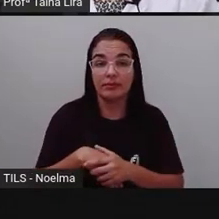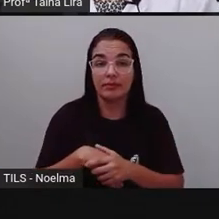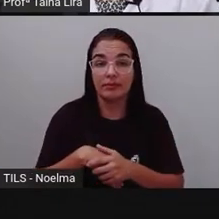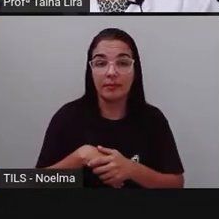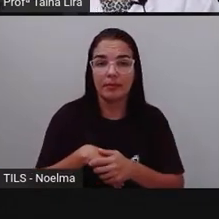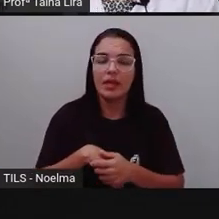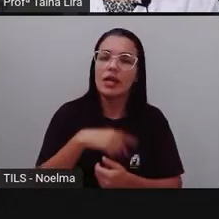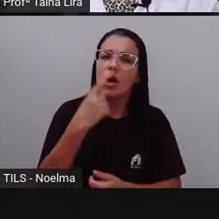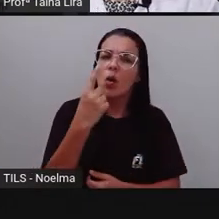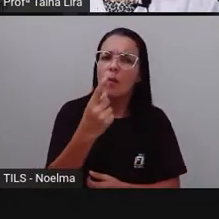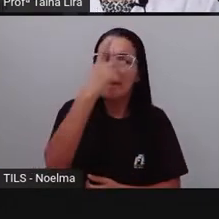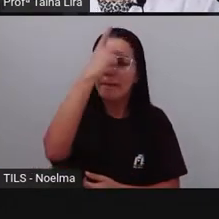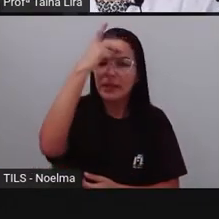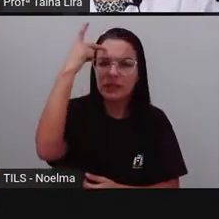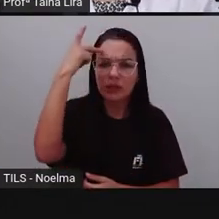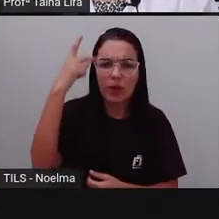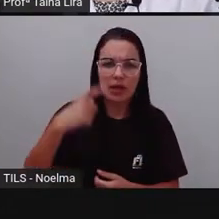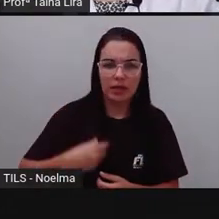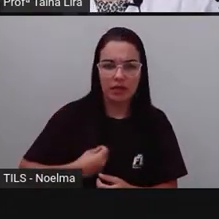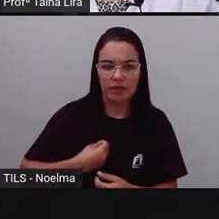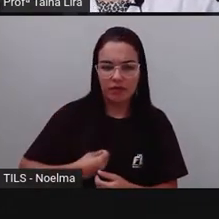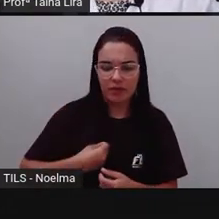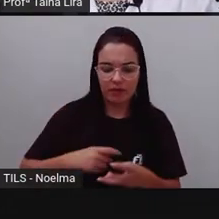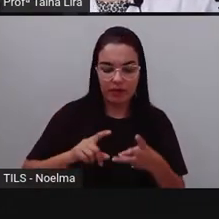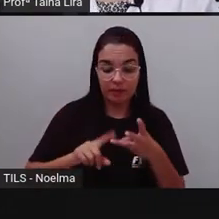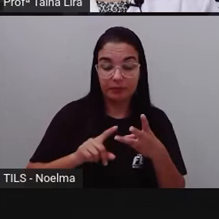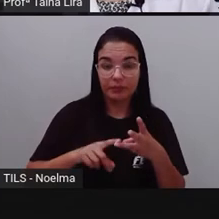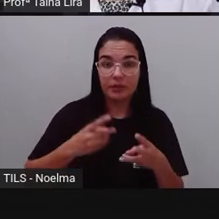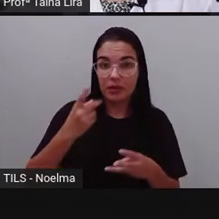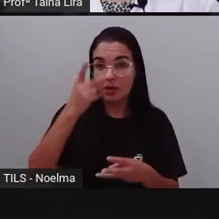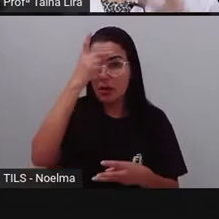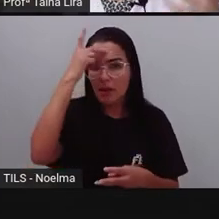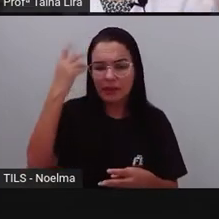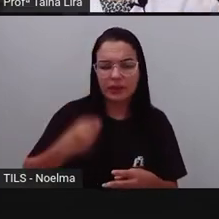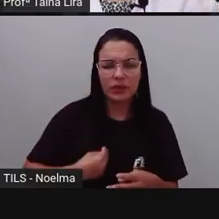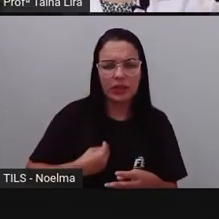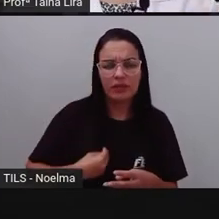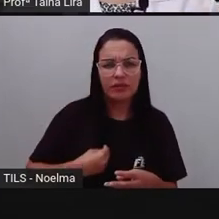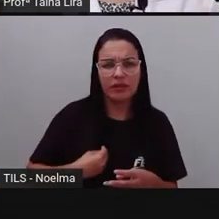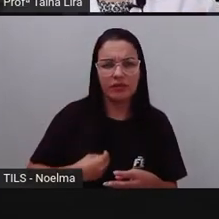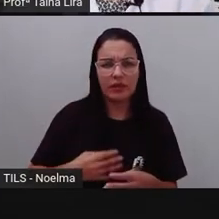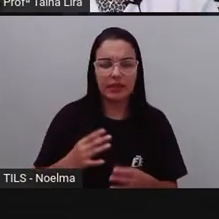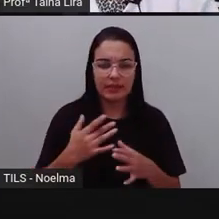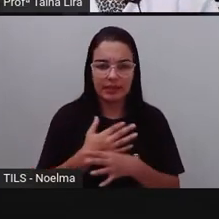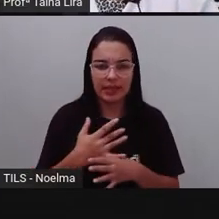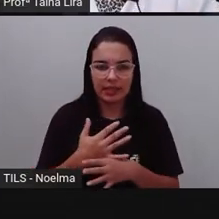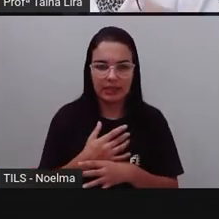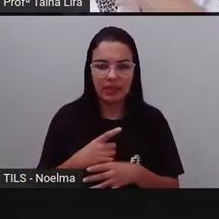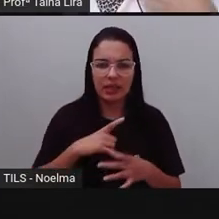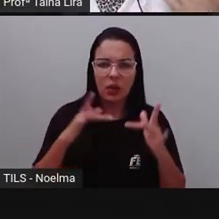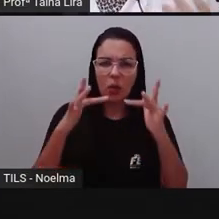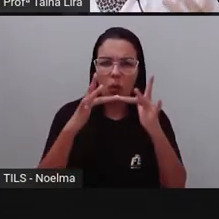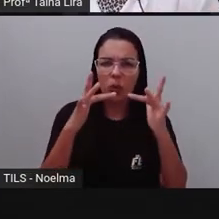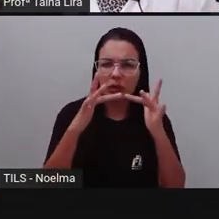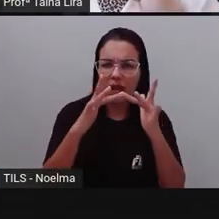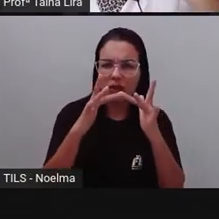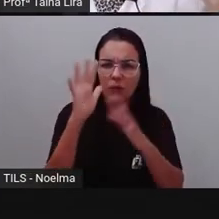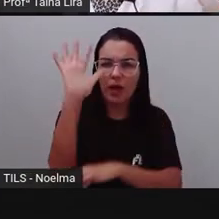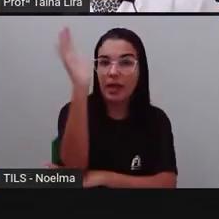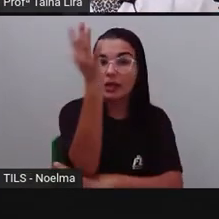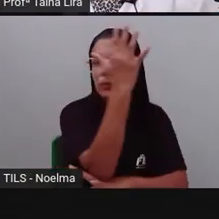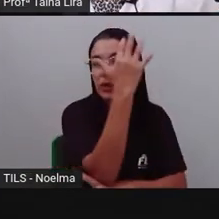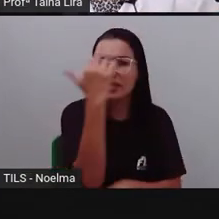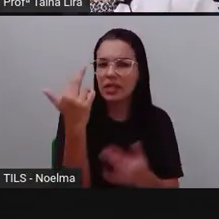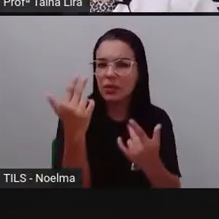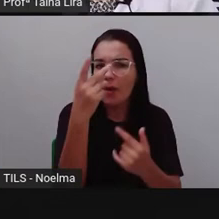cidade tem o mesmo contato com a natureza de quem vive no campo ou em uma tribo indígena? Bom, vocês acham